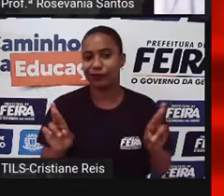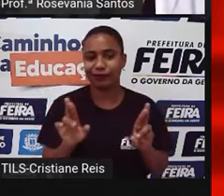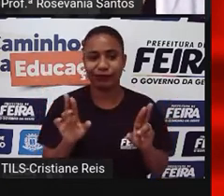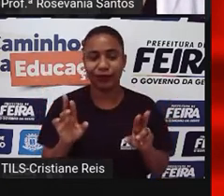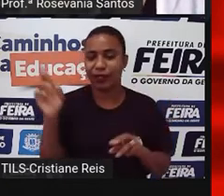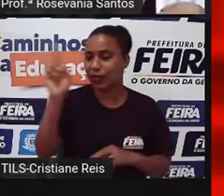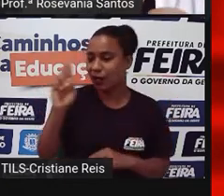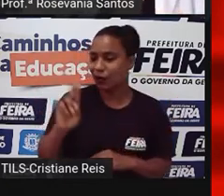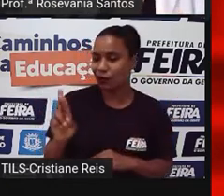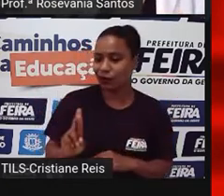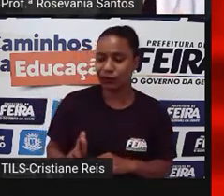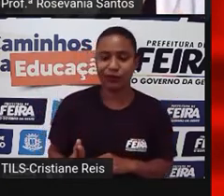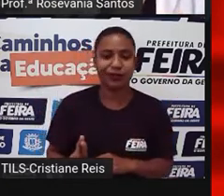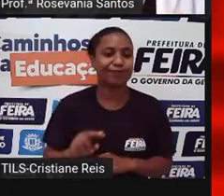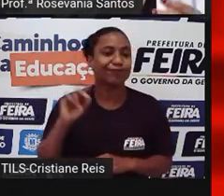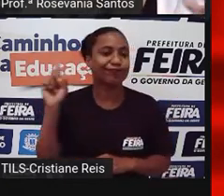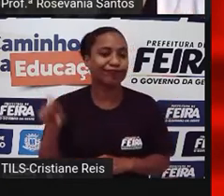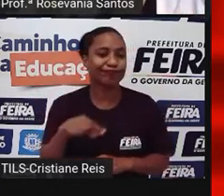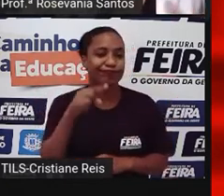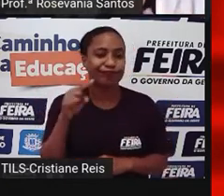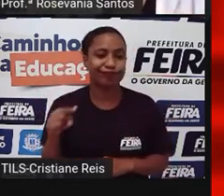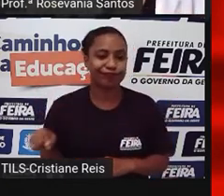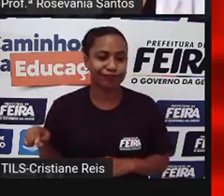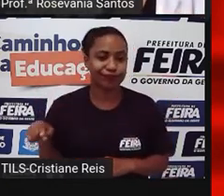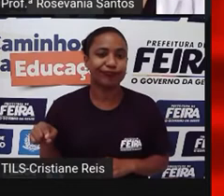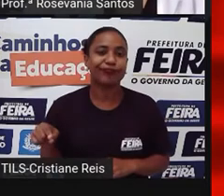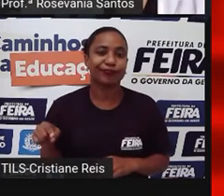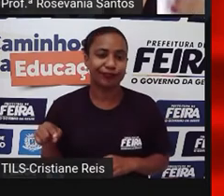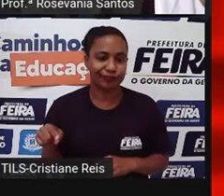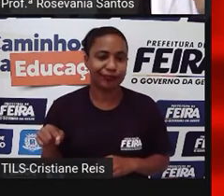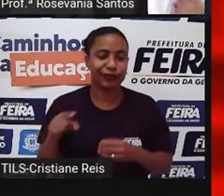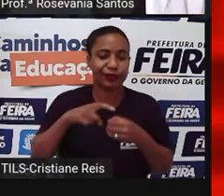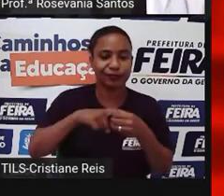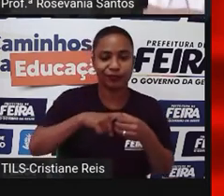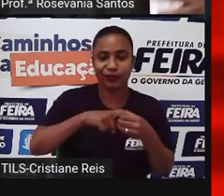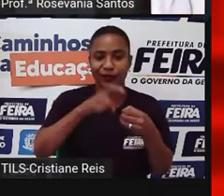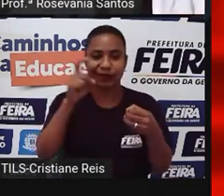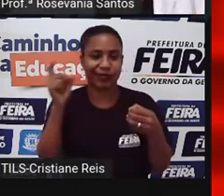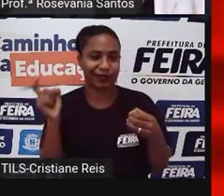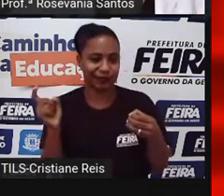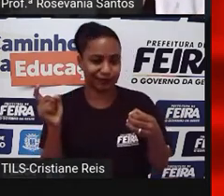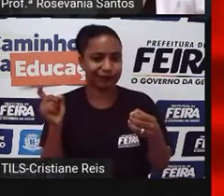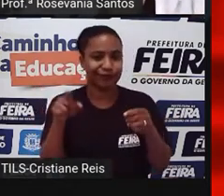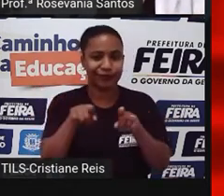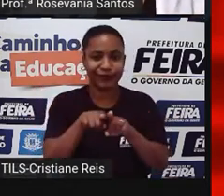a gente tinha aí, né, e a União Soviética acabou se extinguindo e deixou